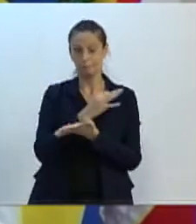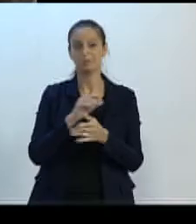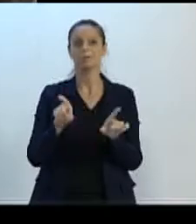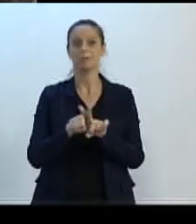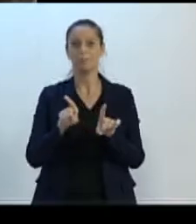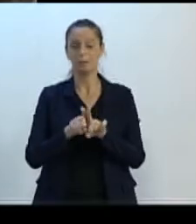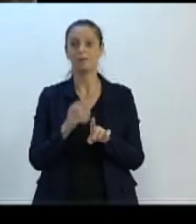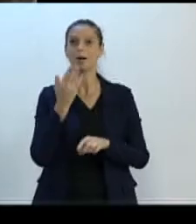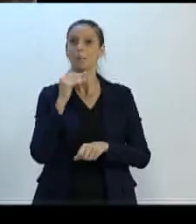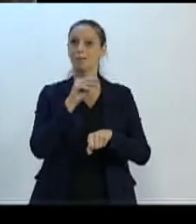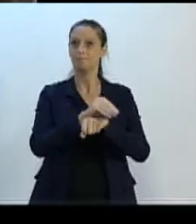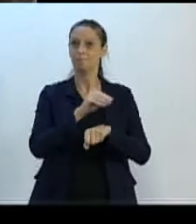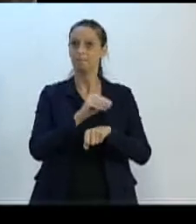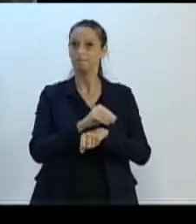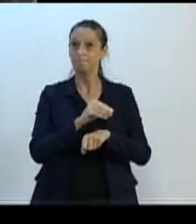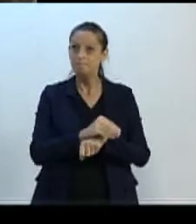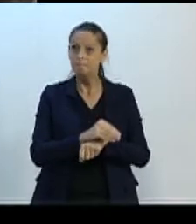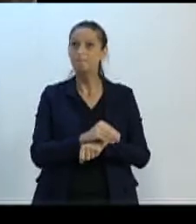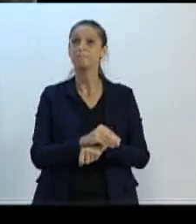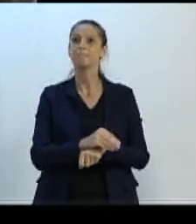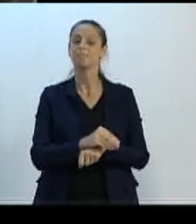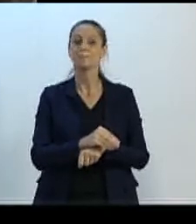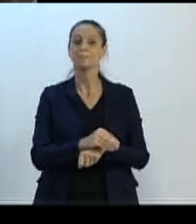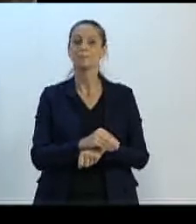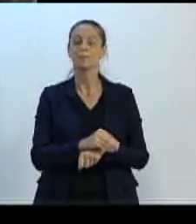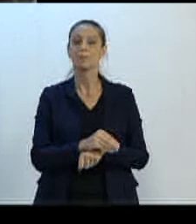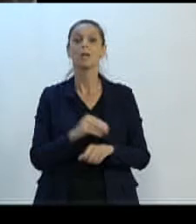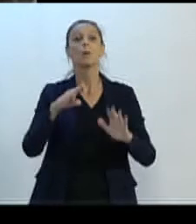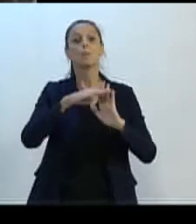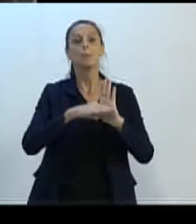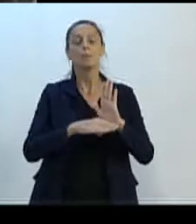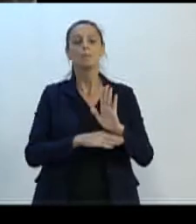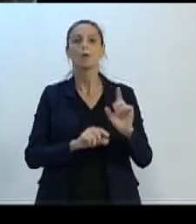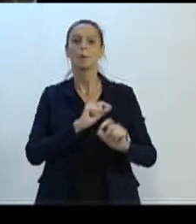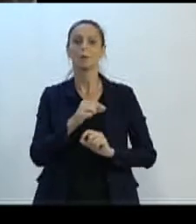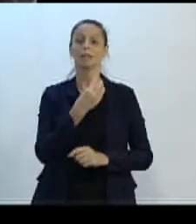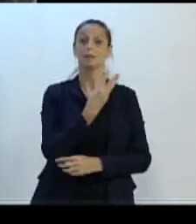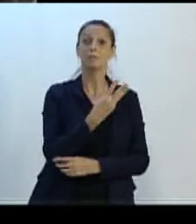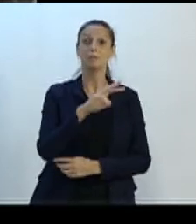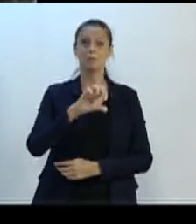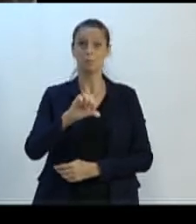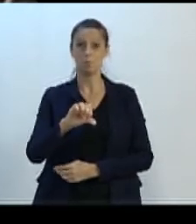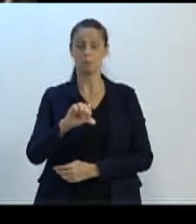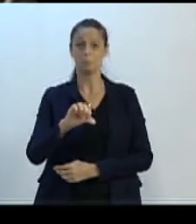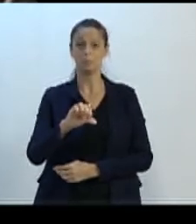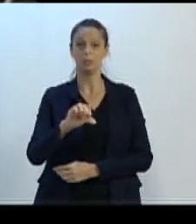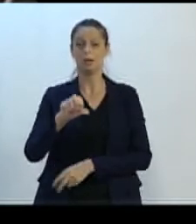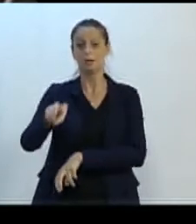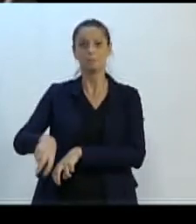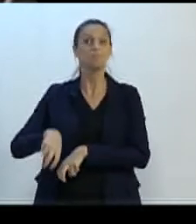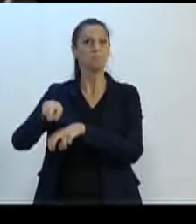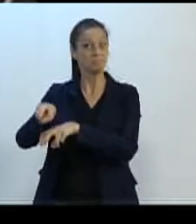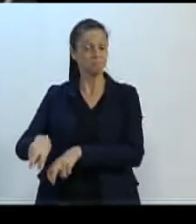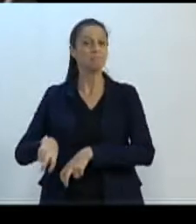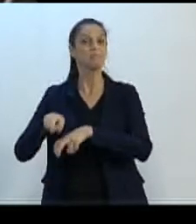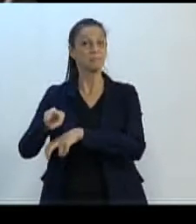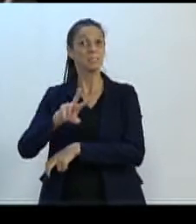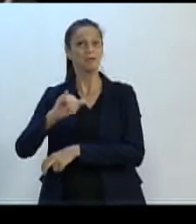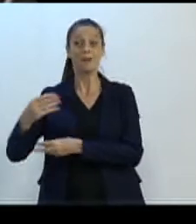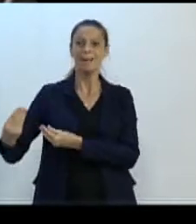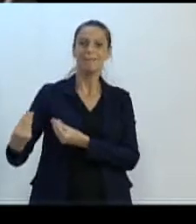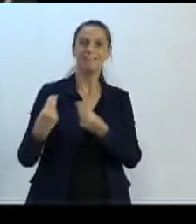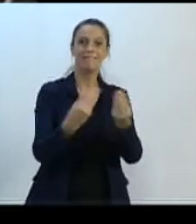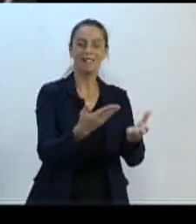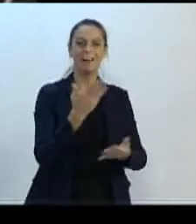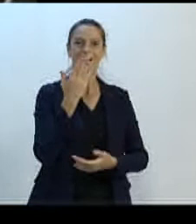Escolar na Sociedade Tirolesa, o programa que conta de 30 ENOP agricultores que irão fornecer alimentos